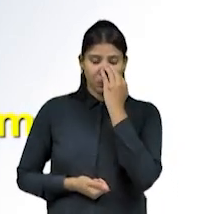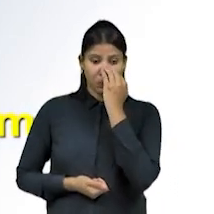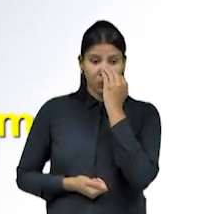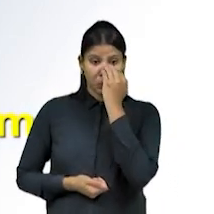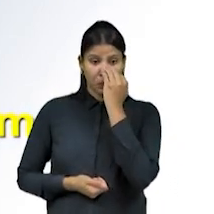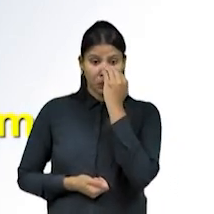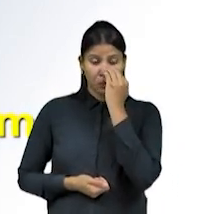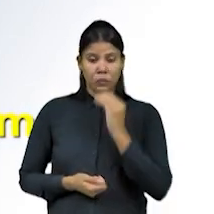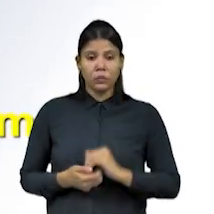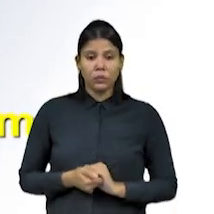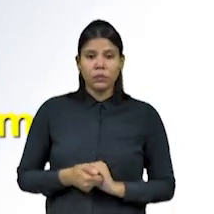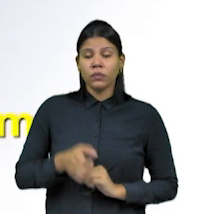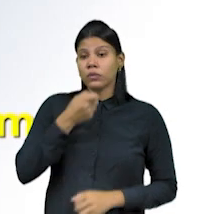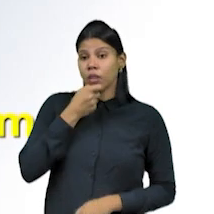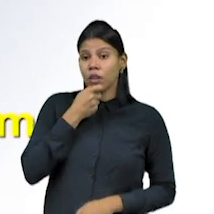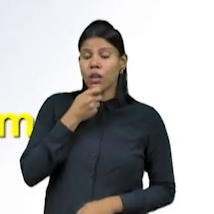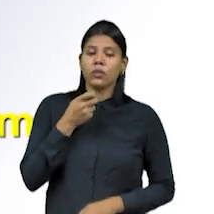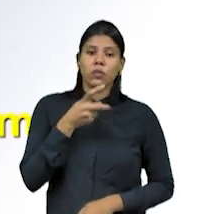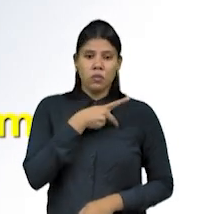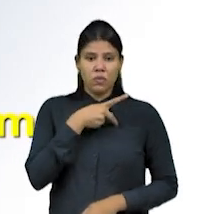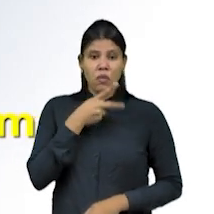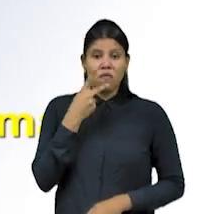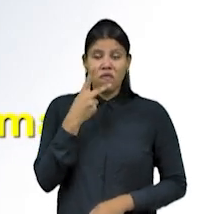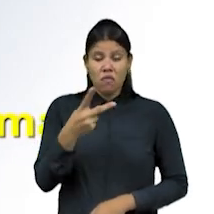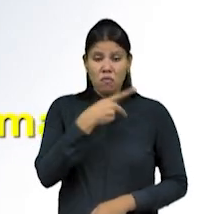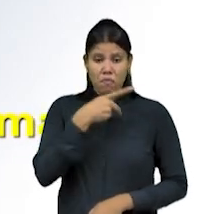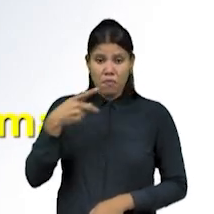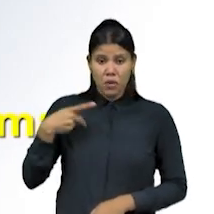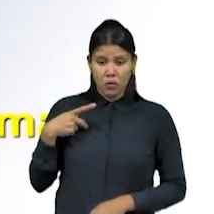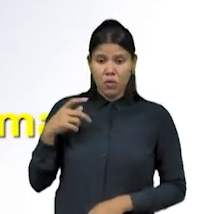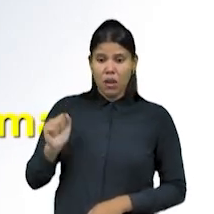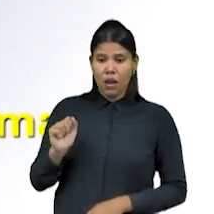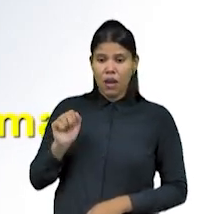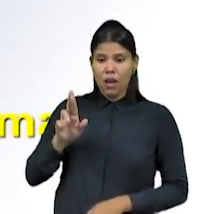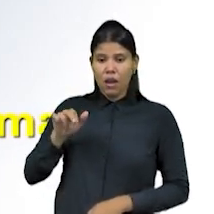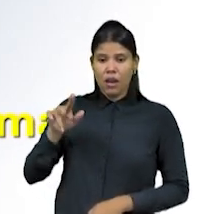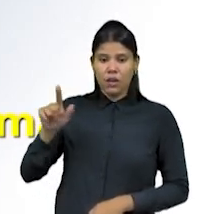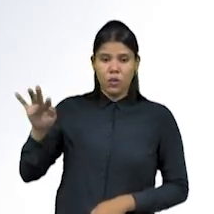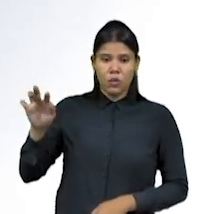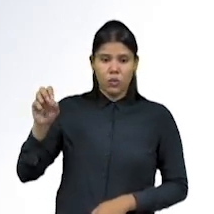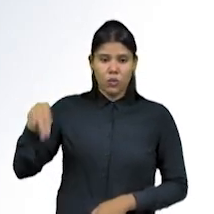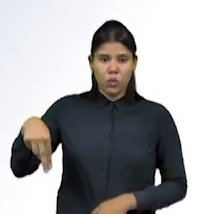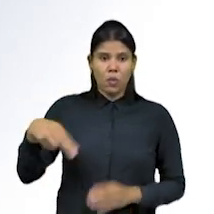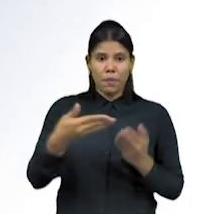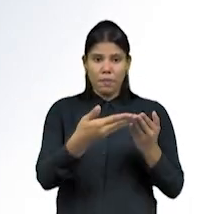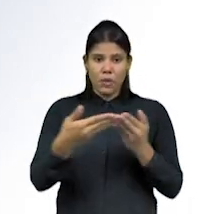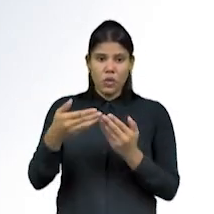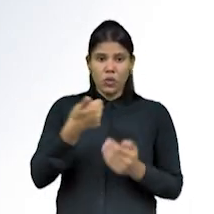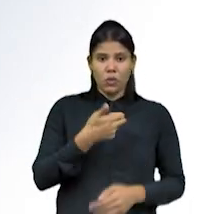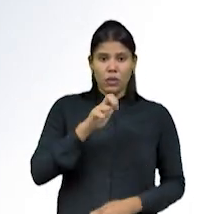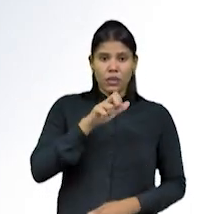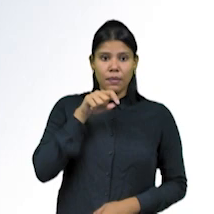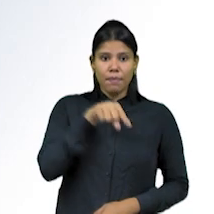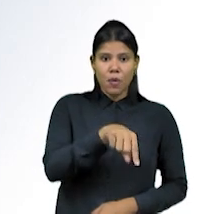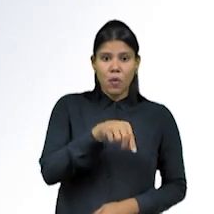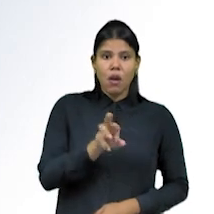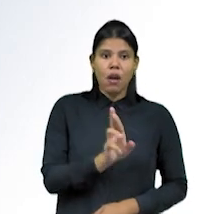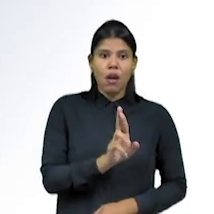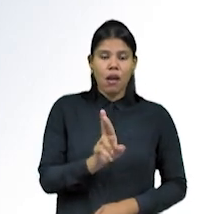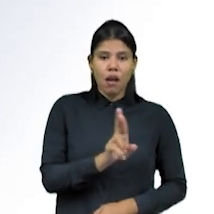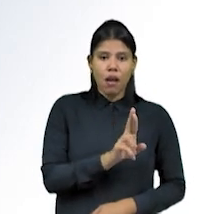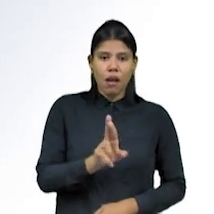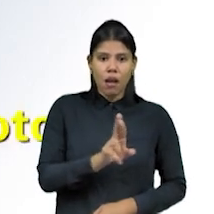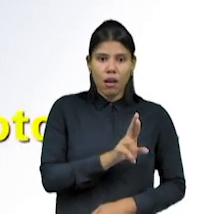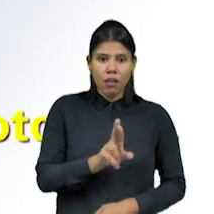prefeito disse que o pastor Arilton Moura solicitou 15 mil reais para protocolar as demandas da